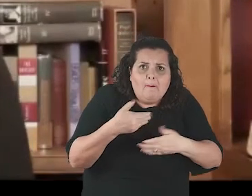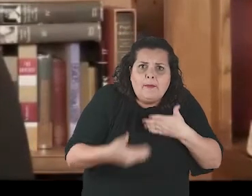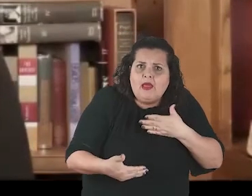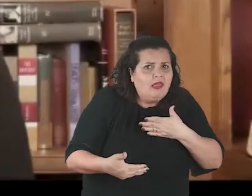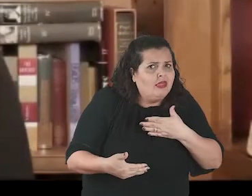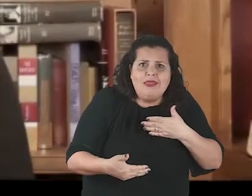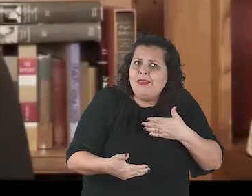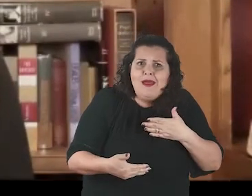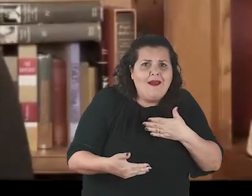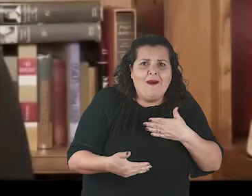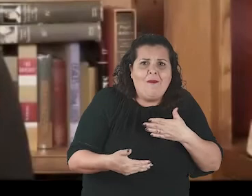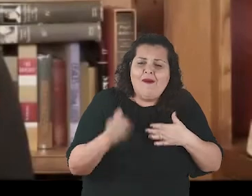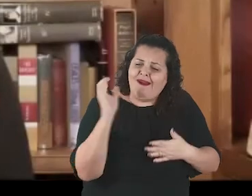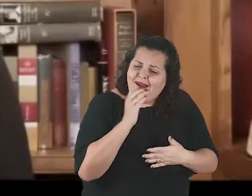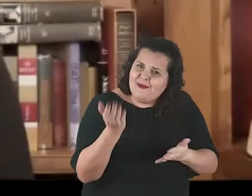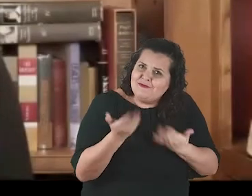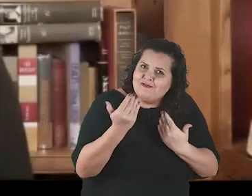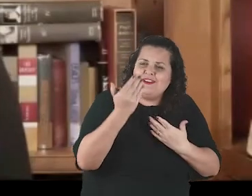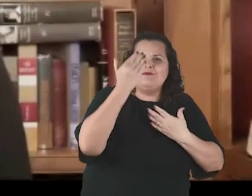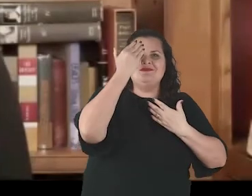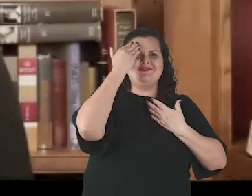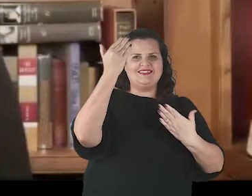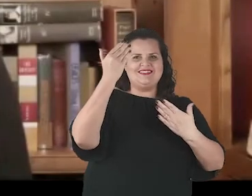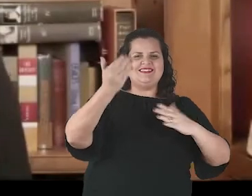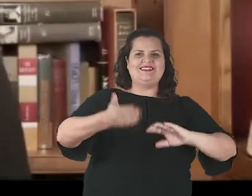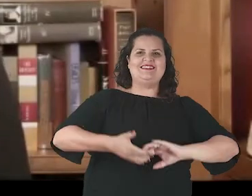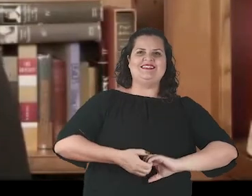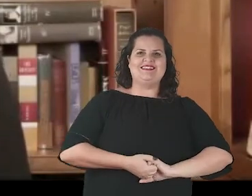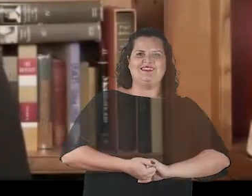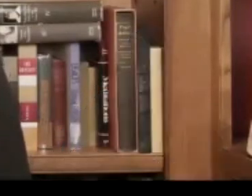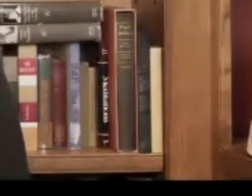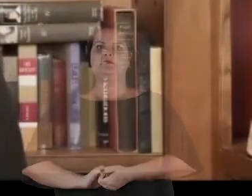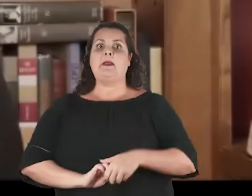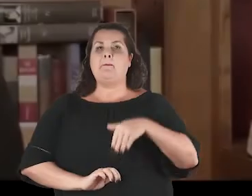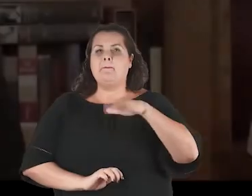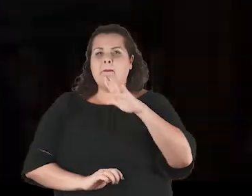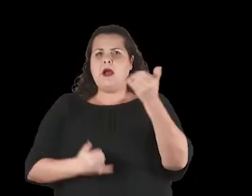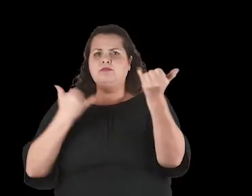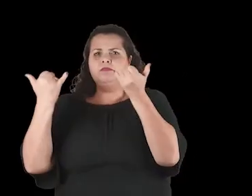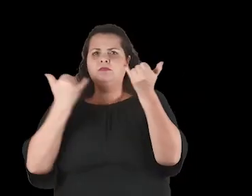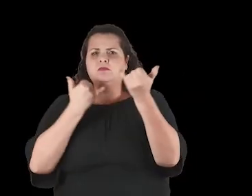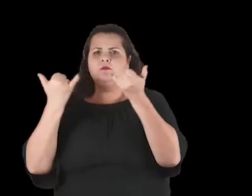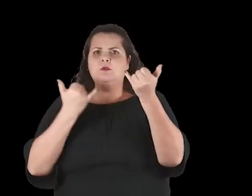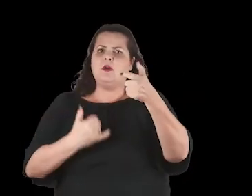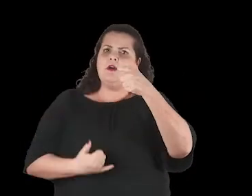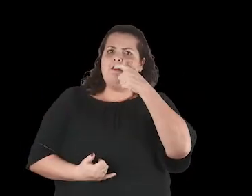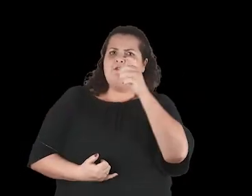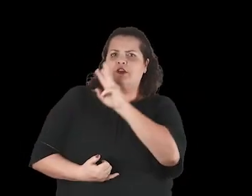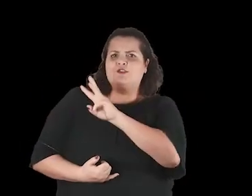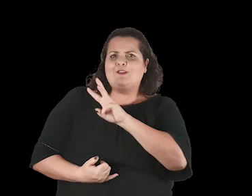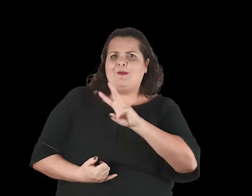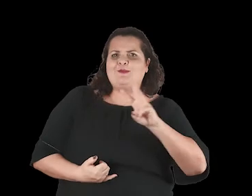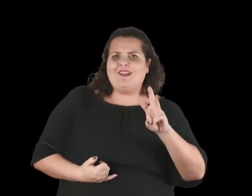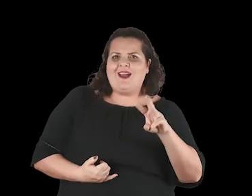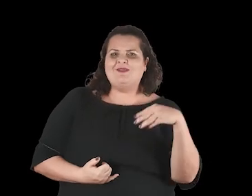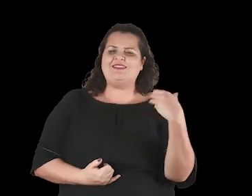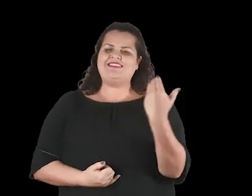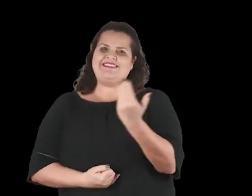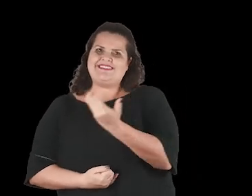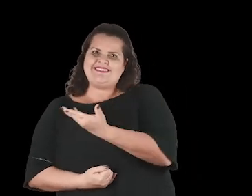anseia. não há tempo a perder. Obrigada. Para mais informações, visite www